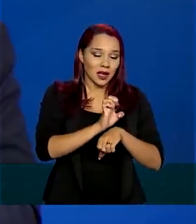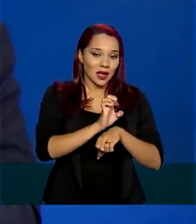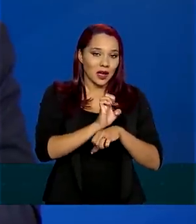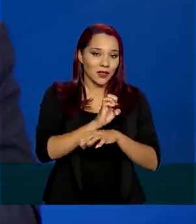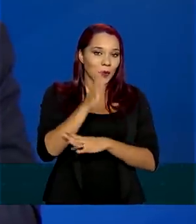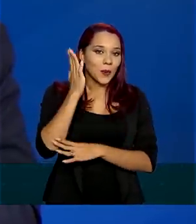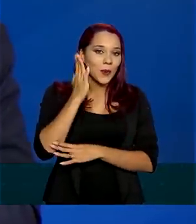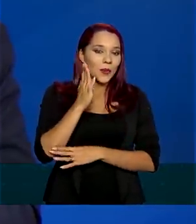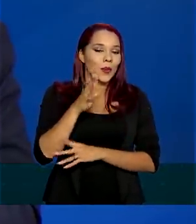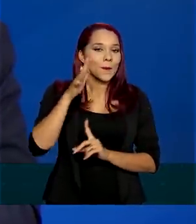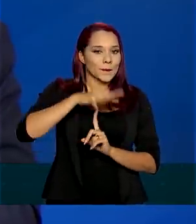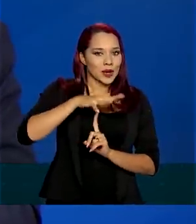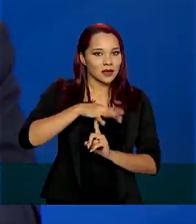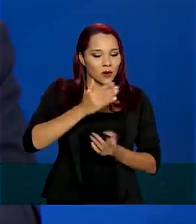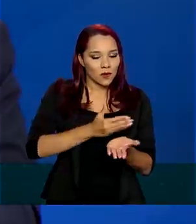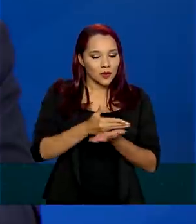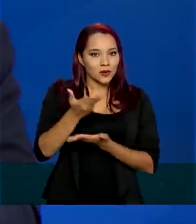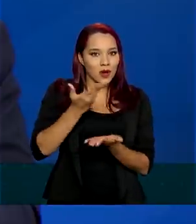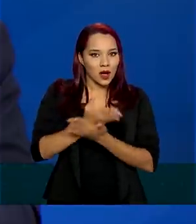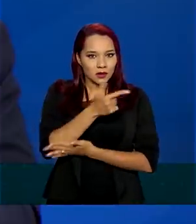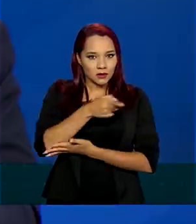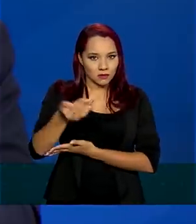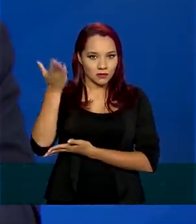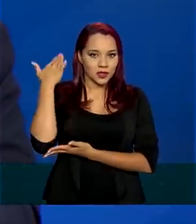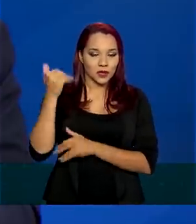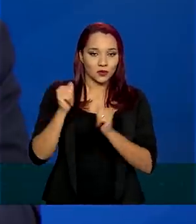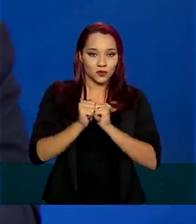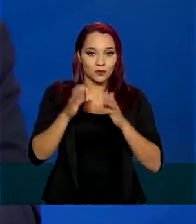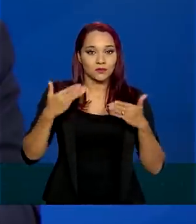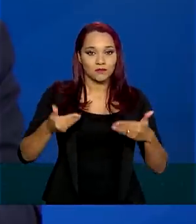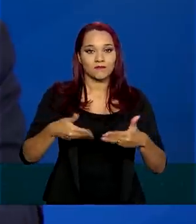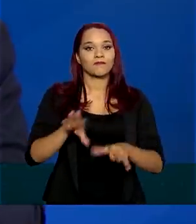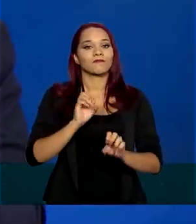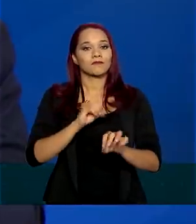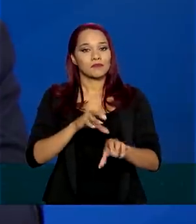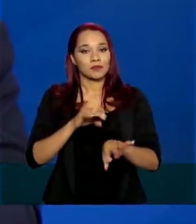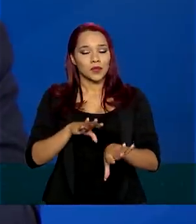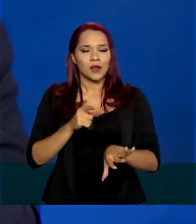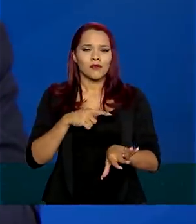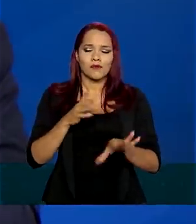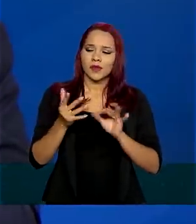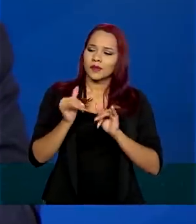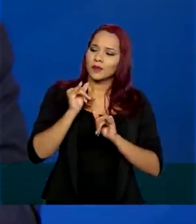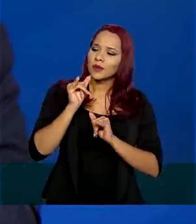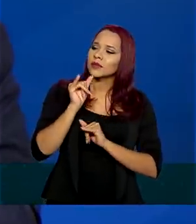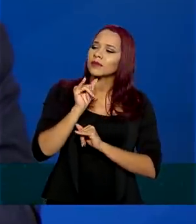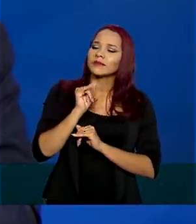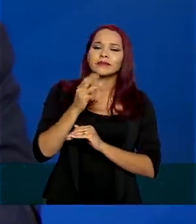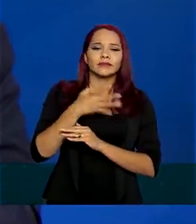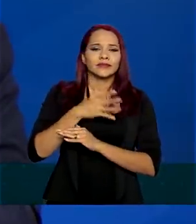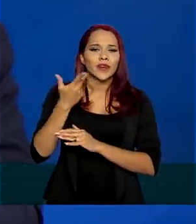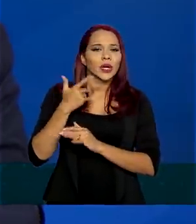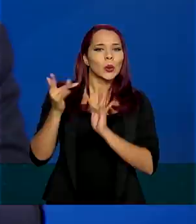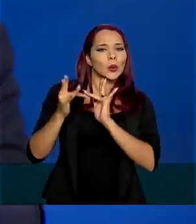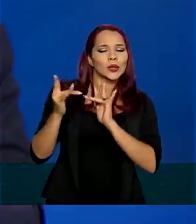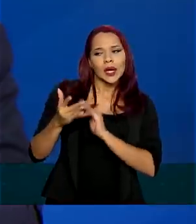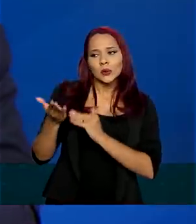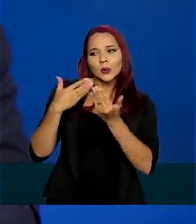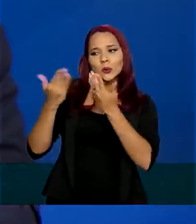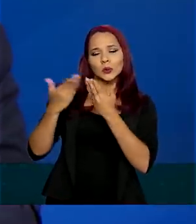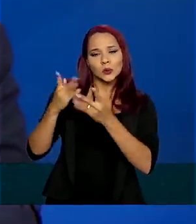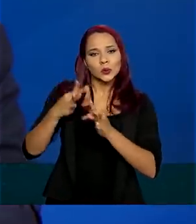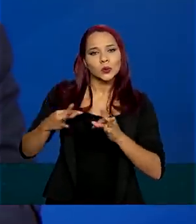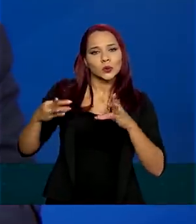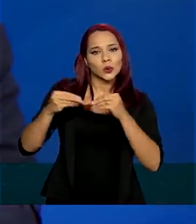as aulas na semana passada, junto com o Ministério da Educação, foi feito o contato com todos os secretários de educação dos estados e